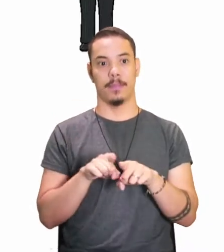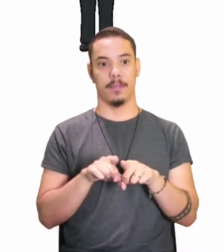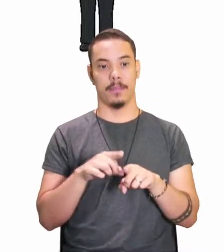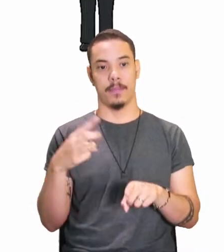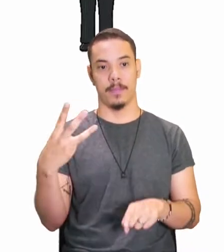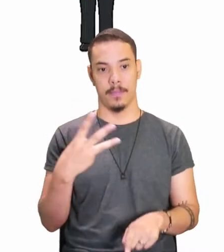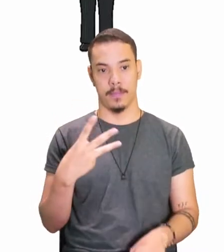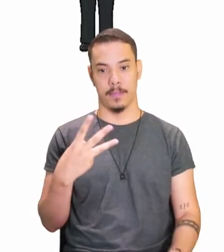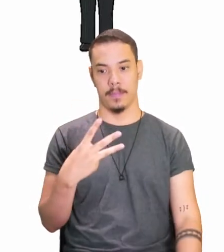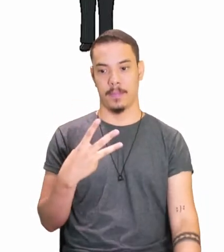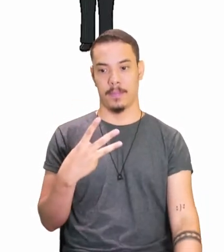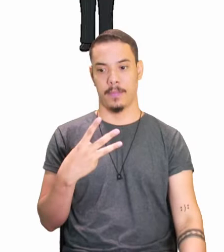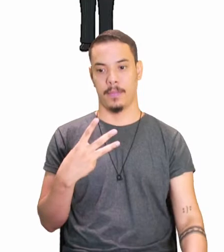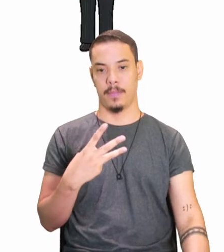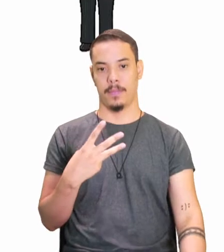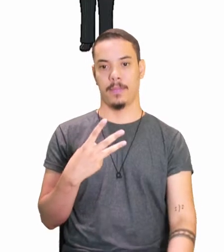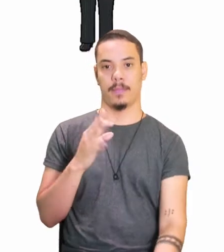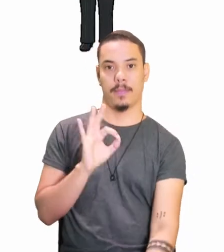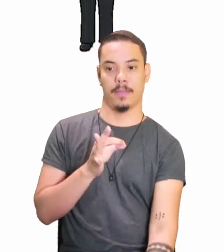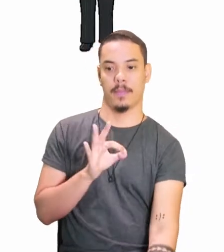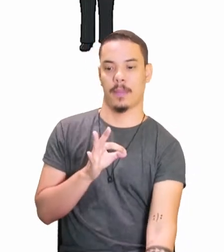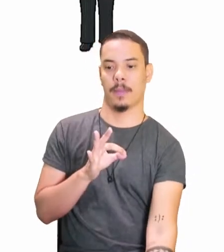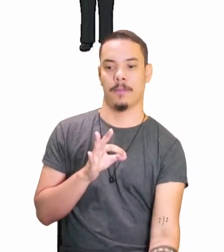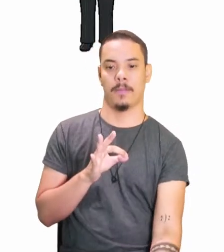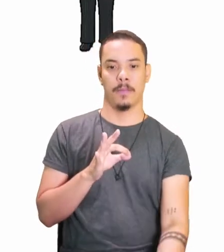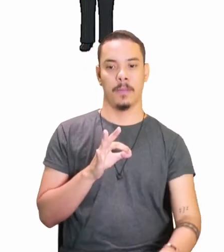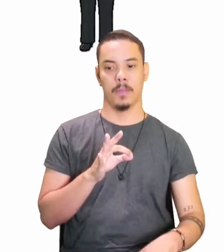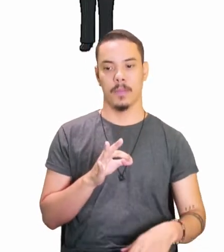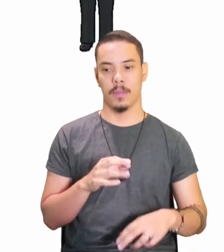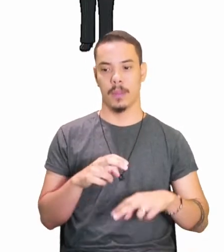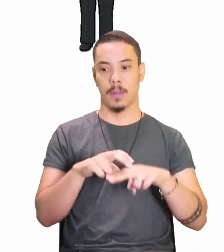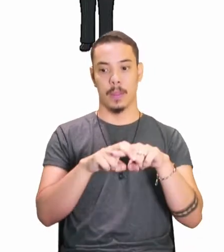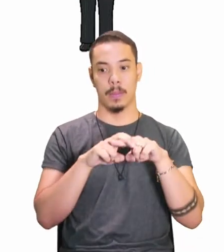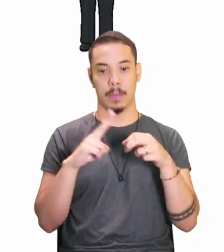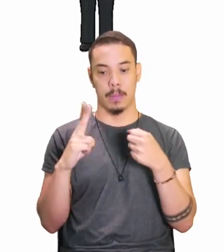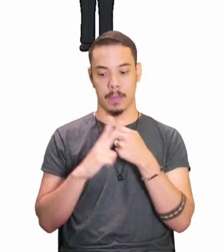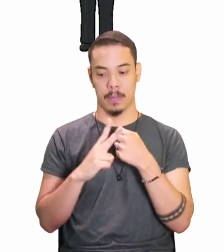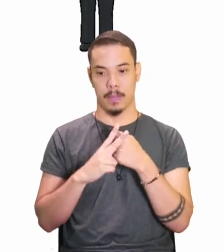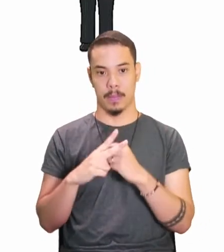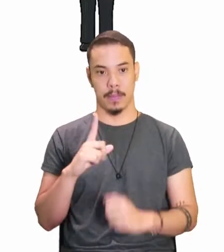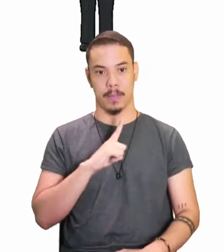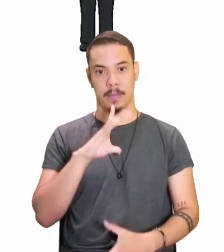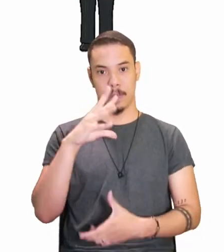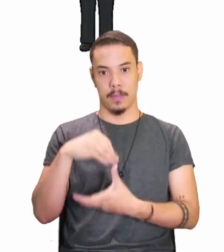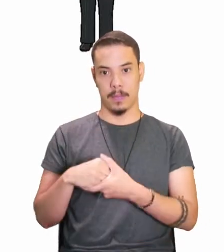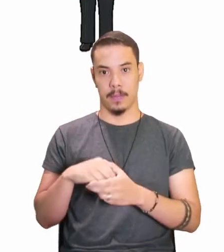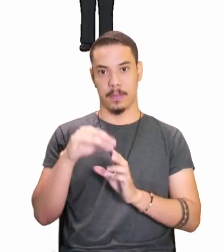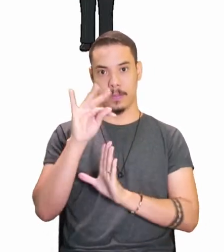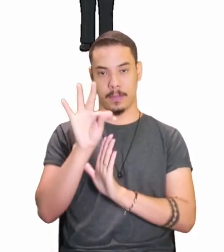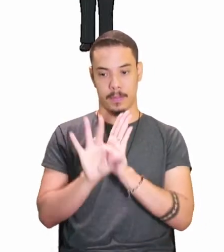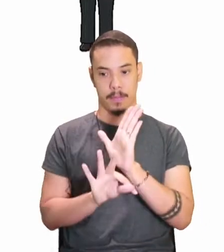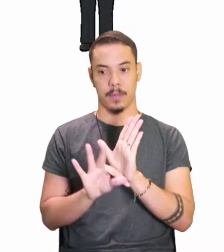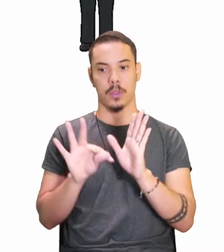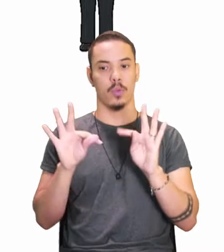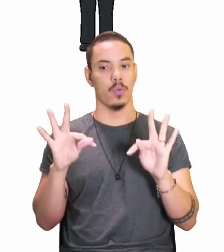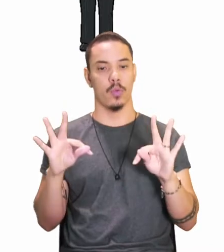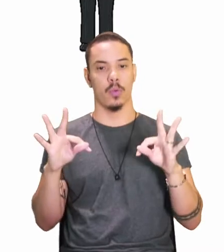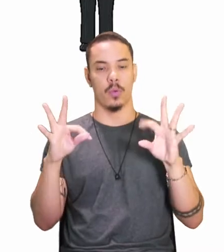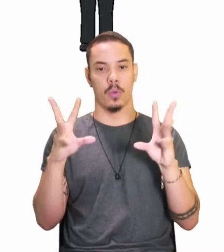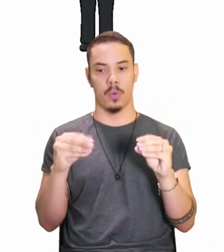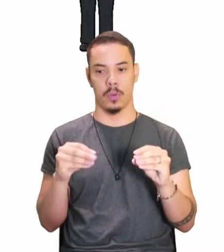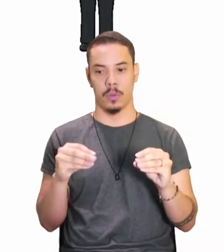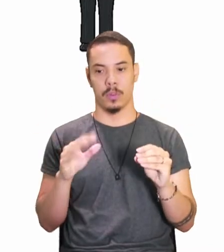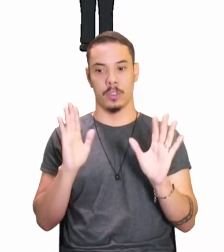conjugação. Tá certo? Então, os verbos que estão presentes aqui neste texto, eles estão todos